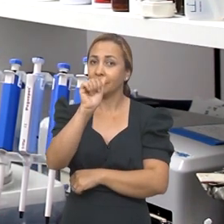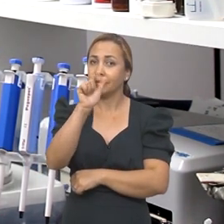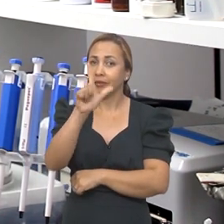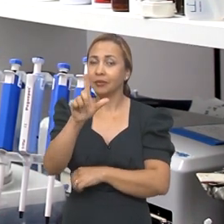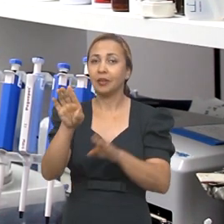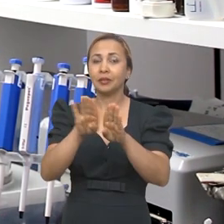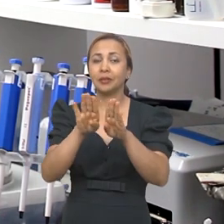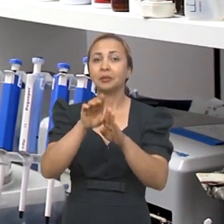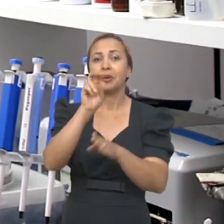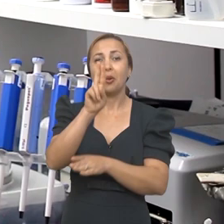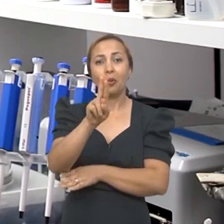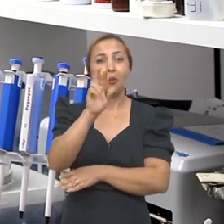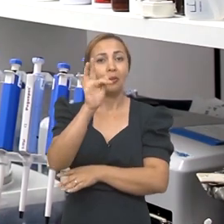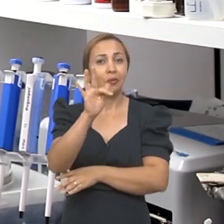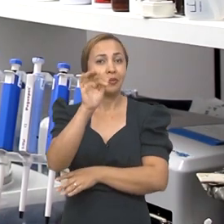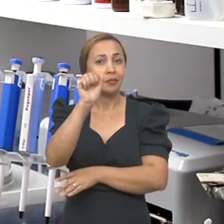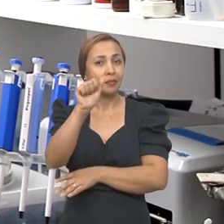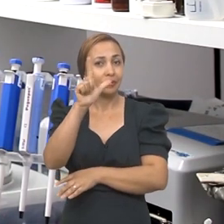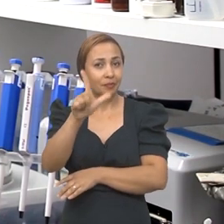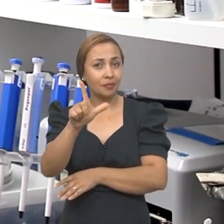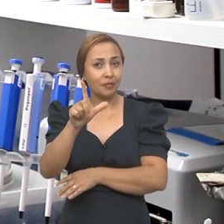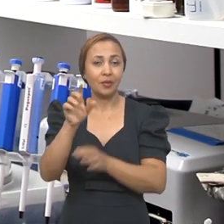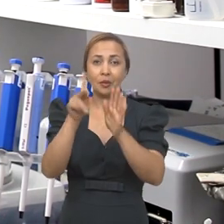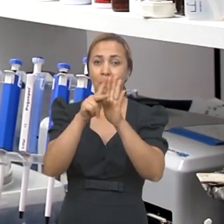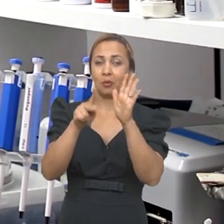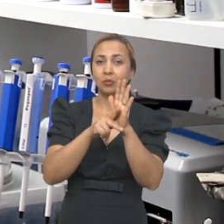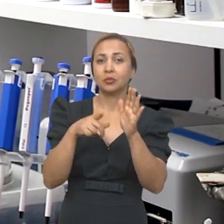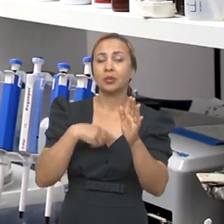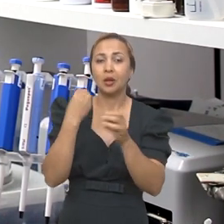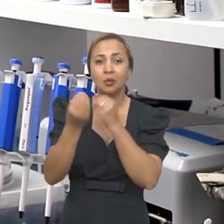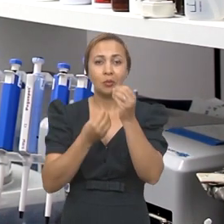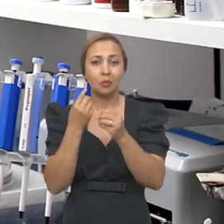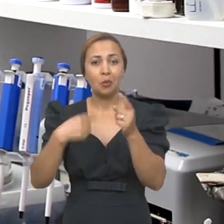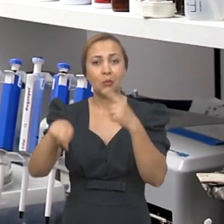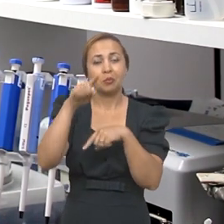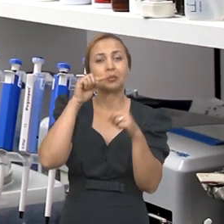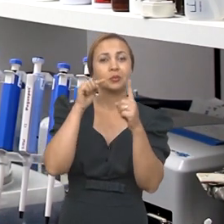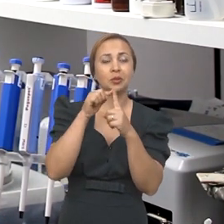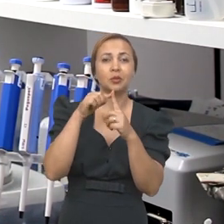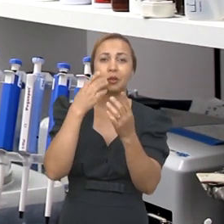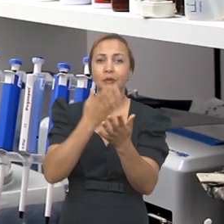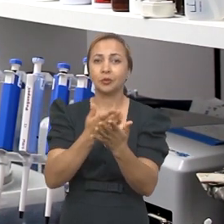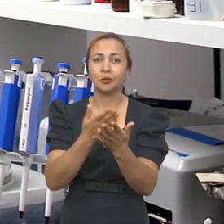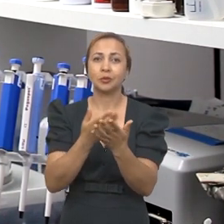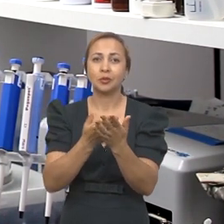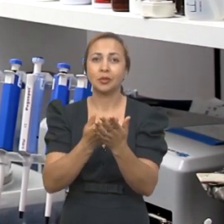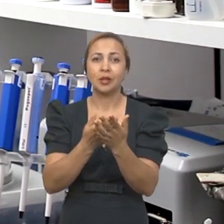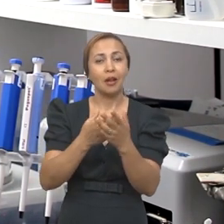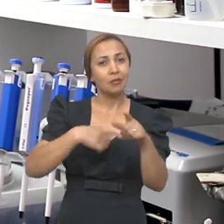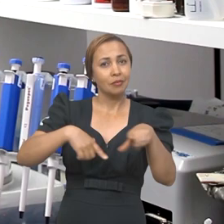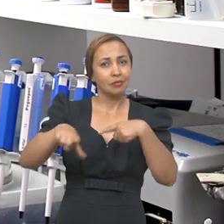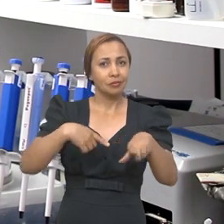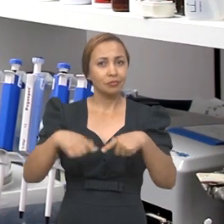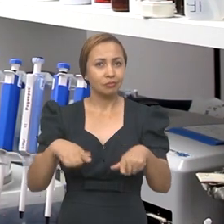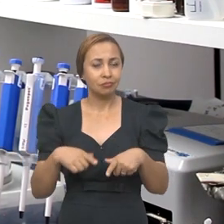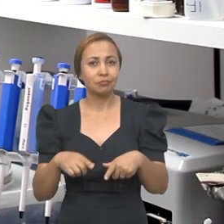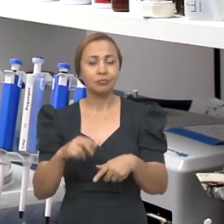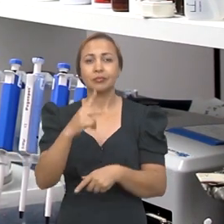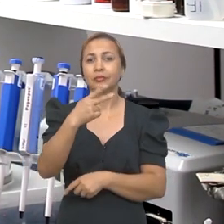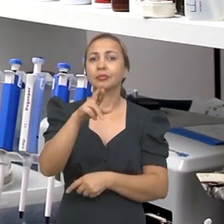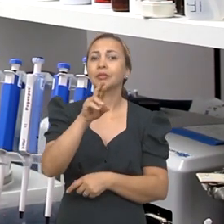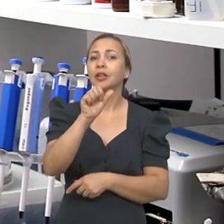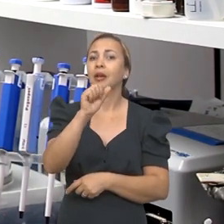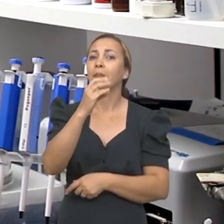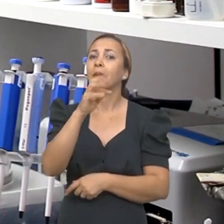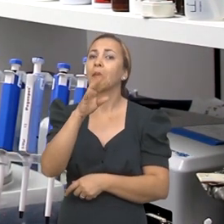Instituto Federal de Alagoas e a Universidade Federal de Alagoas. Esse projeto tem como objetivo estudar as